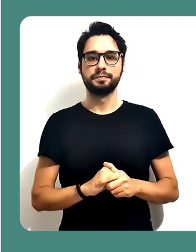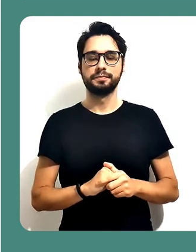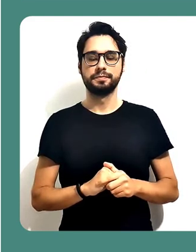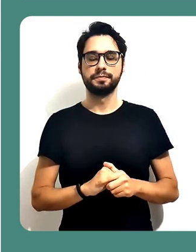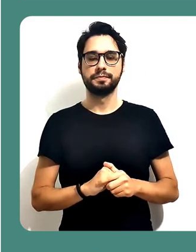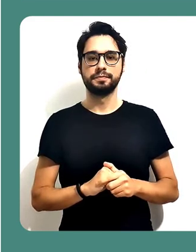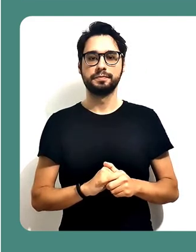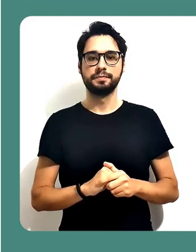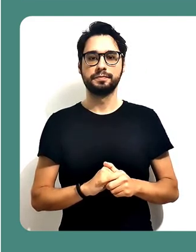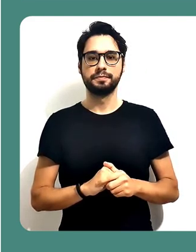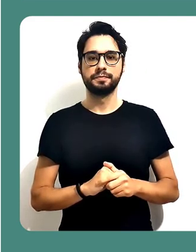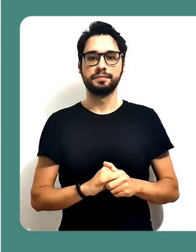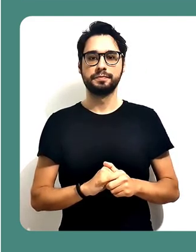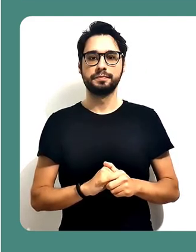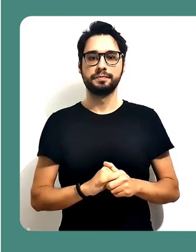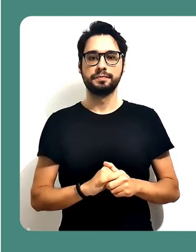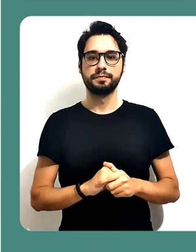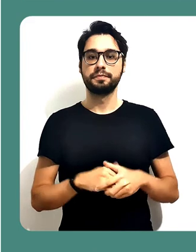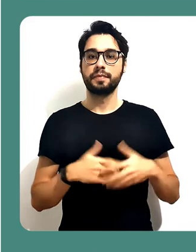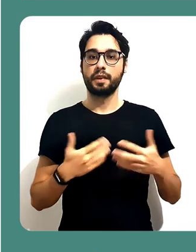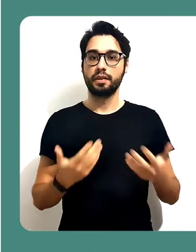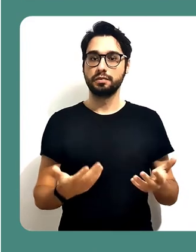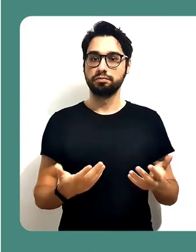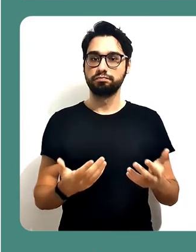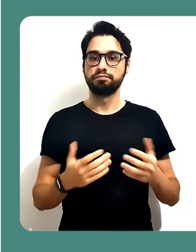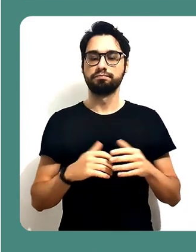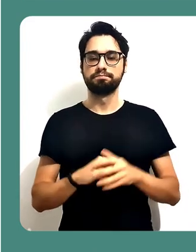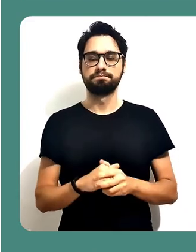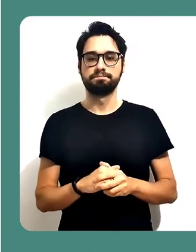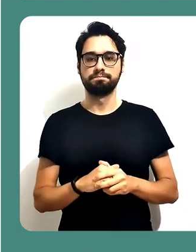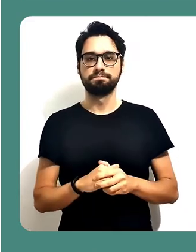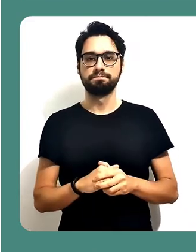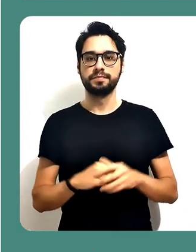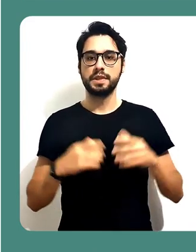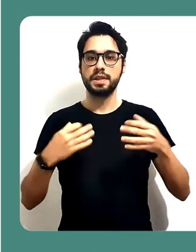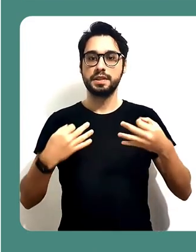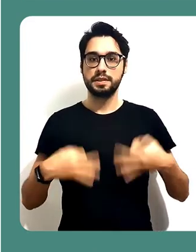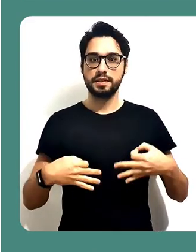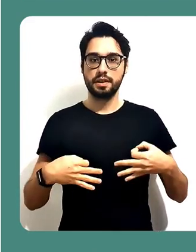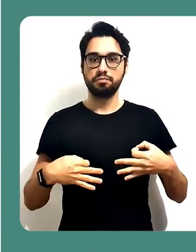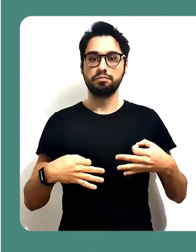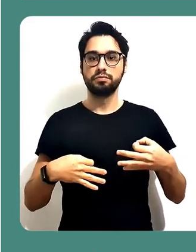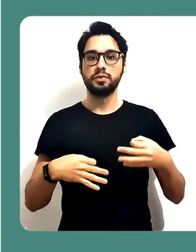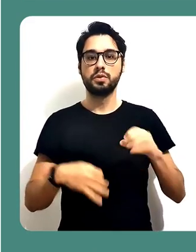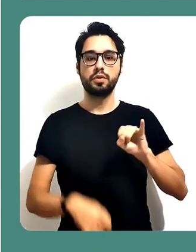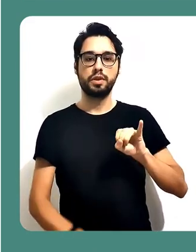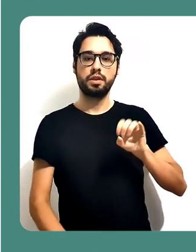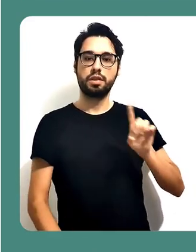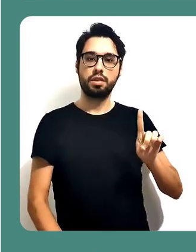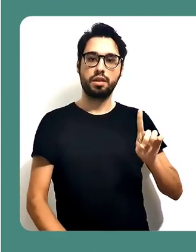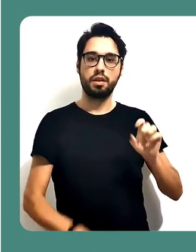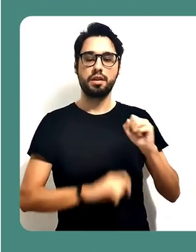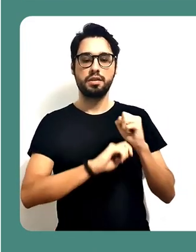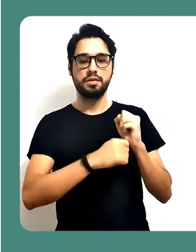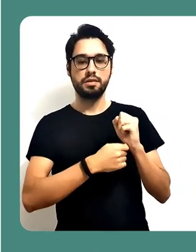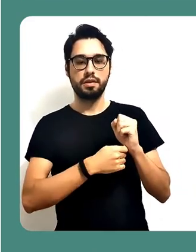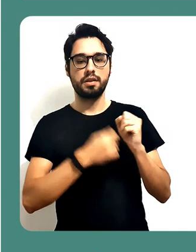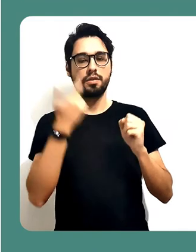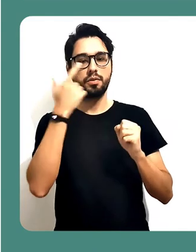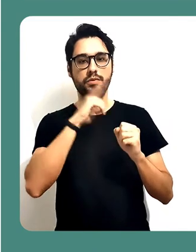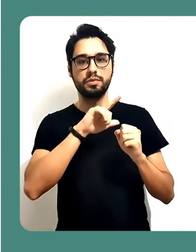site da webconferência da RNP. Certo? Bom, depois de editar o seu ID e a sua senha,